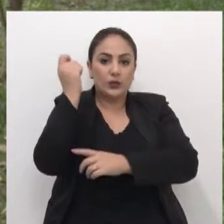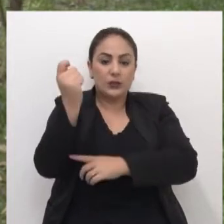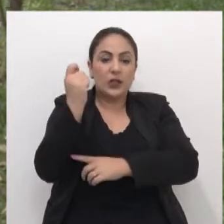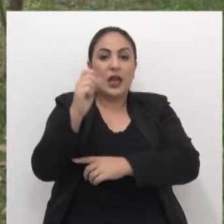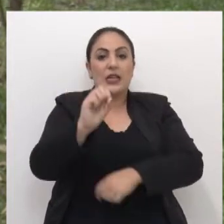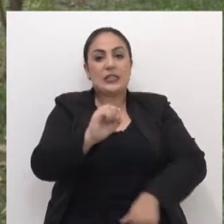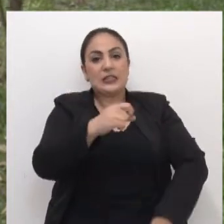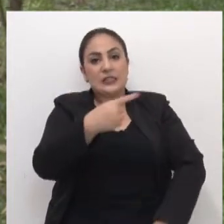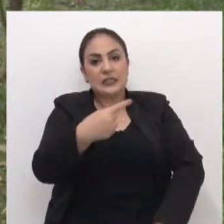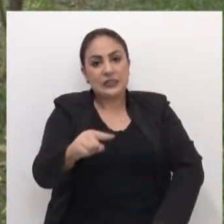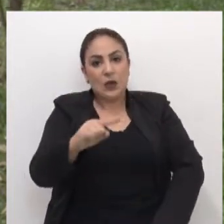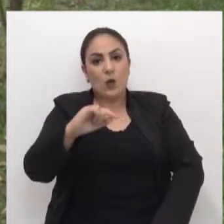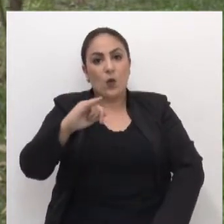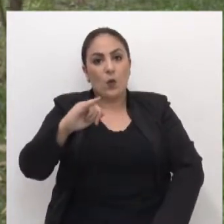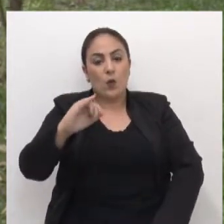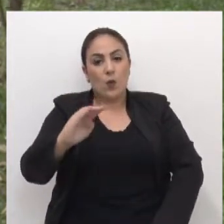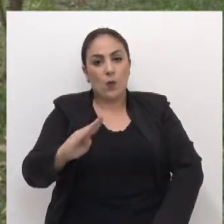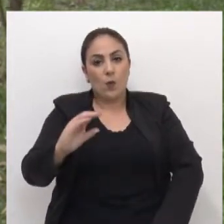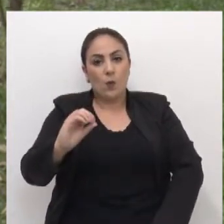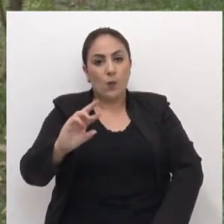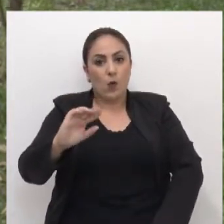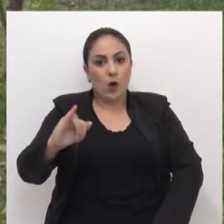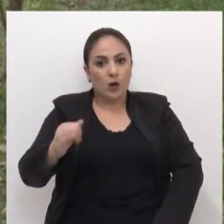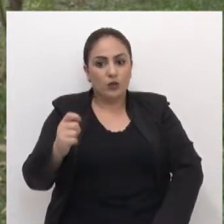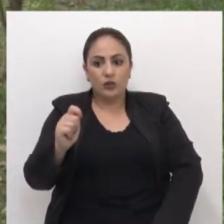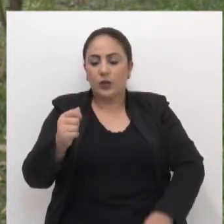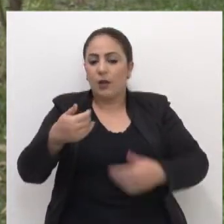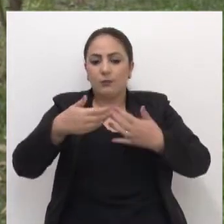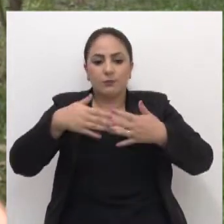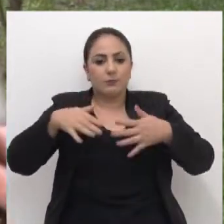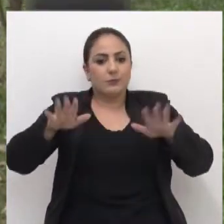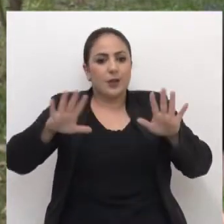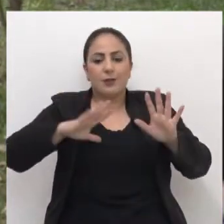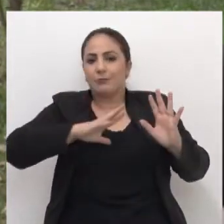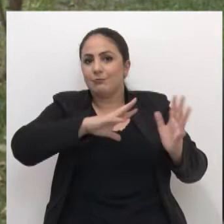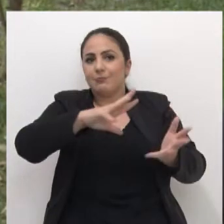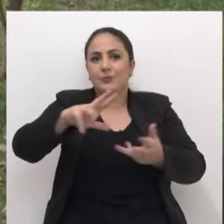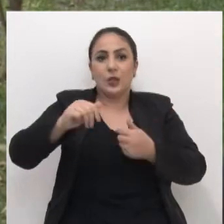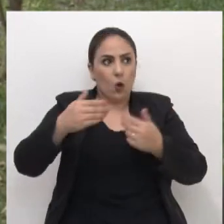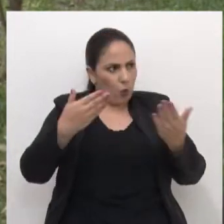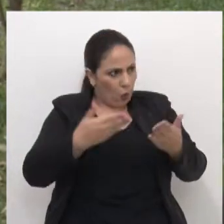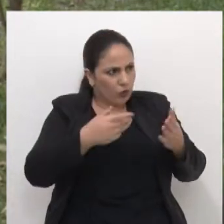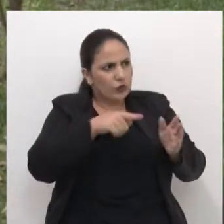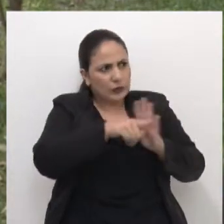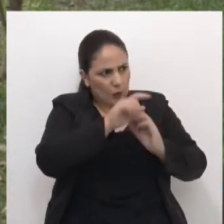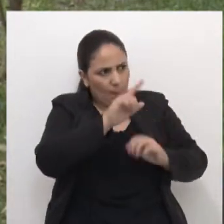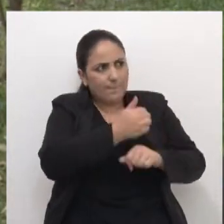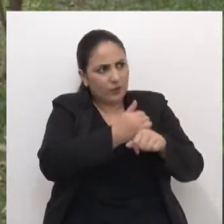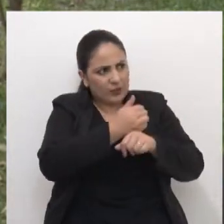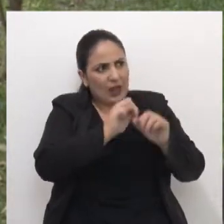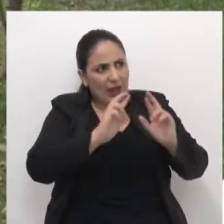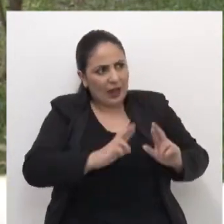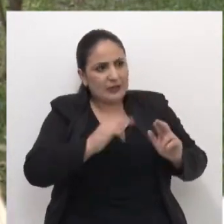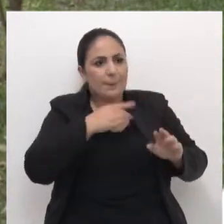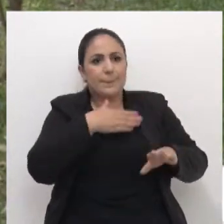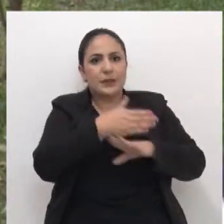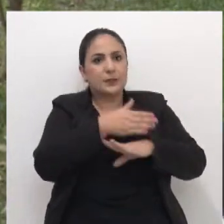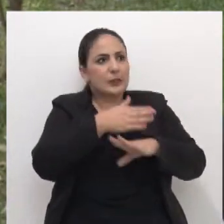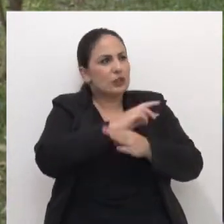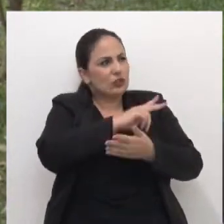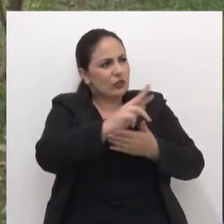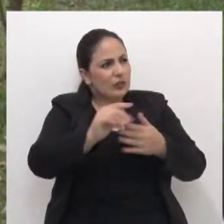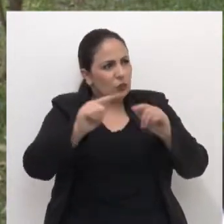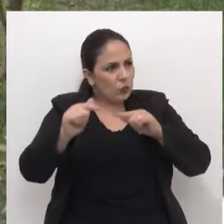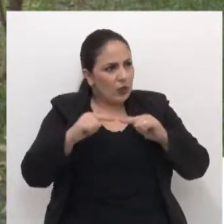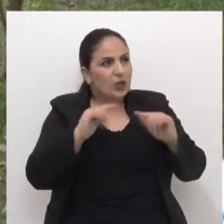conhecimento para mim. Enfim, daí as portas se abriram e fui para o mundo. Hoje você se considera um profissional nessa área, tem participado em